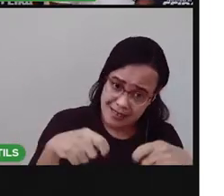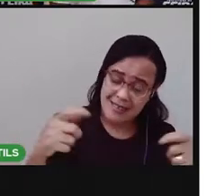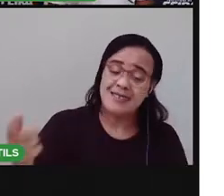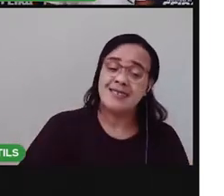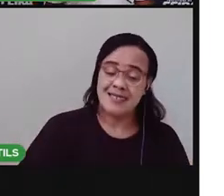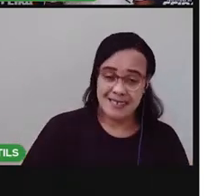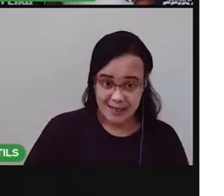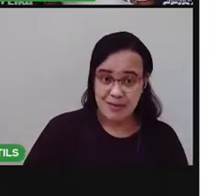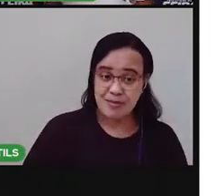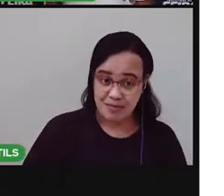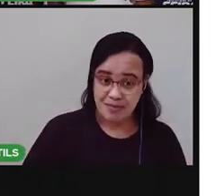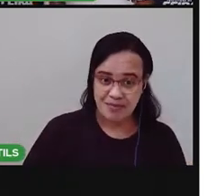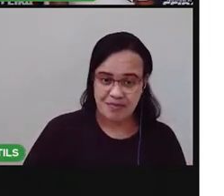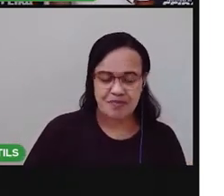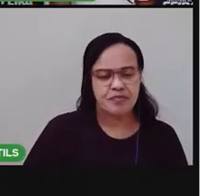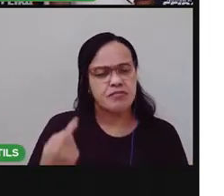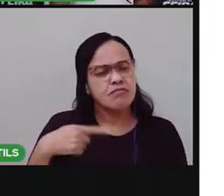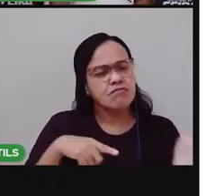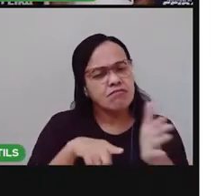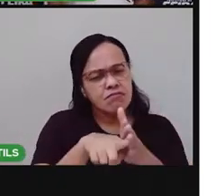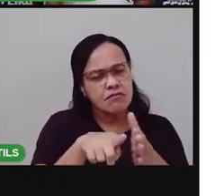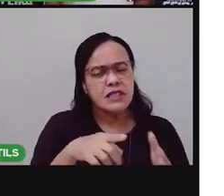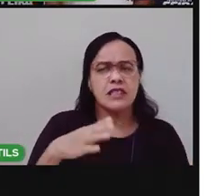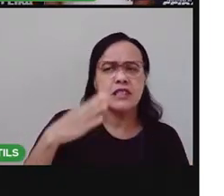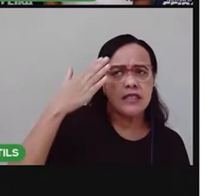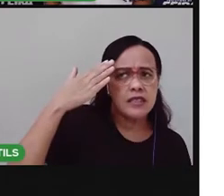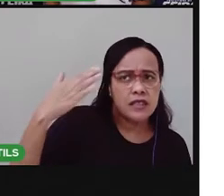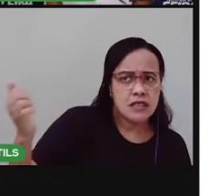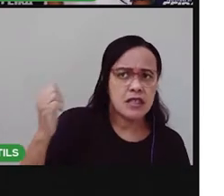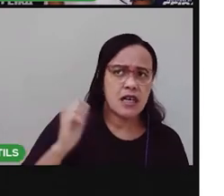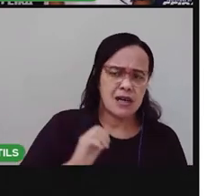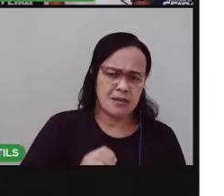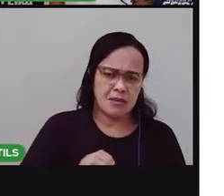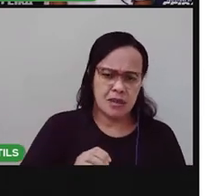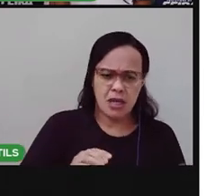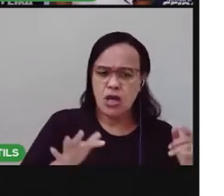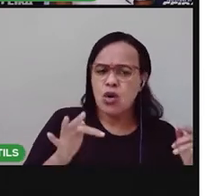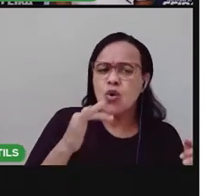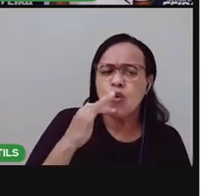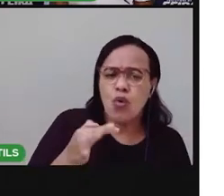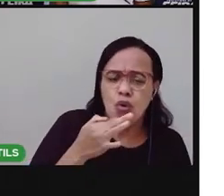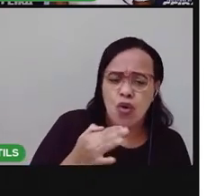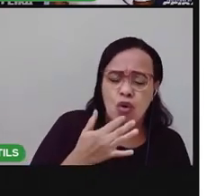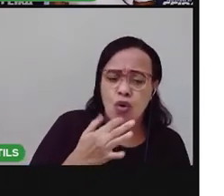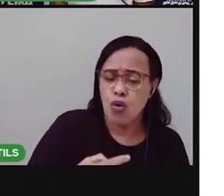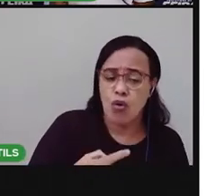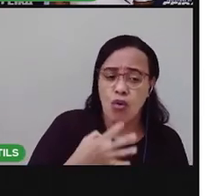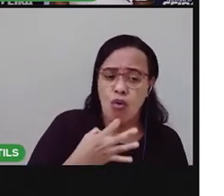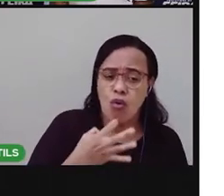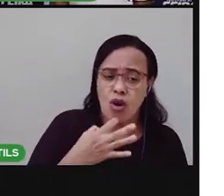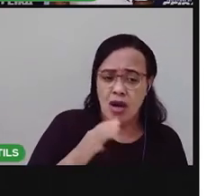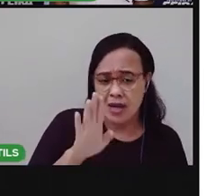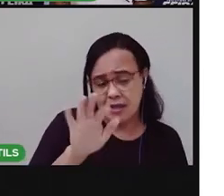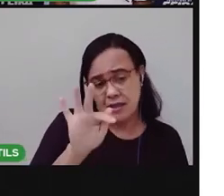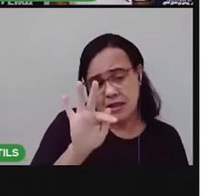falando nisso você sabe o que é que são fungos e são bactérias